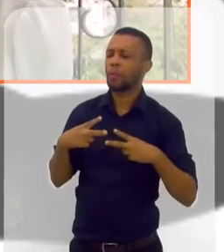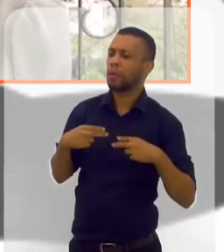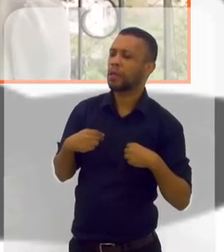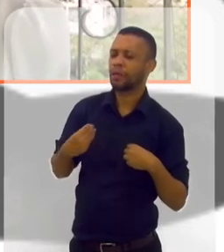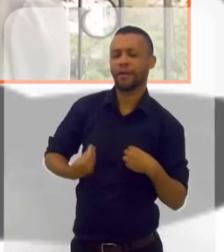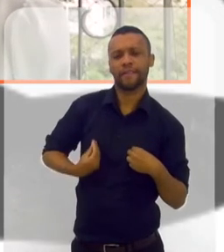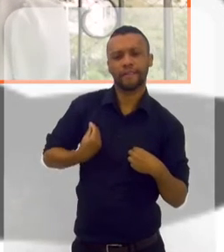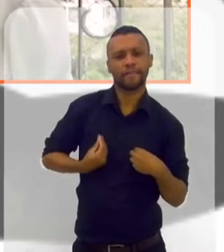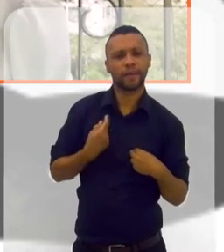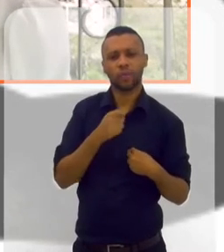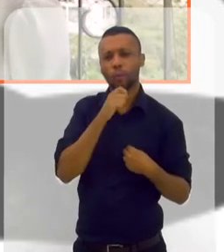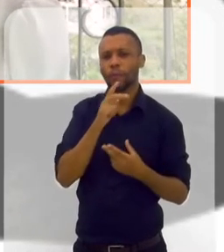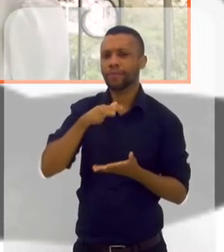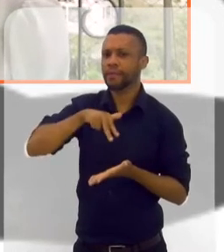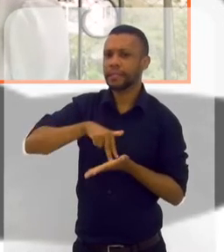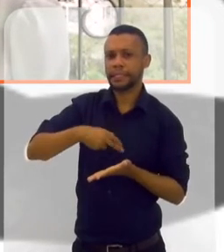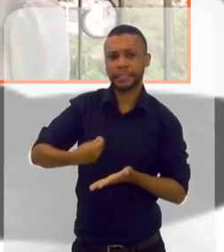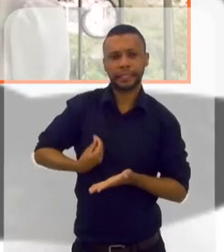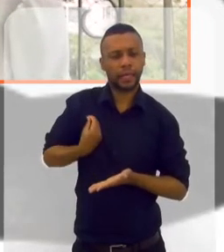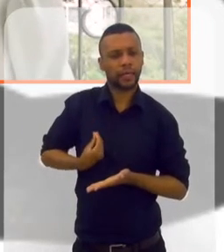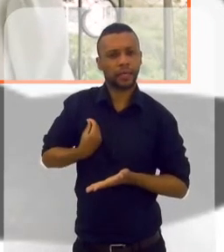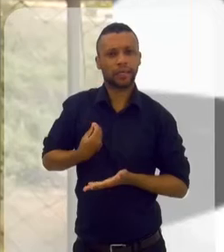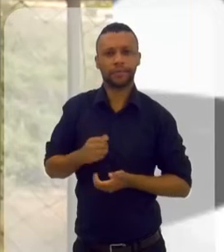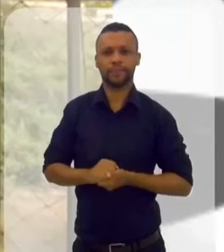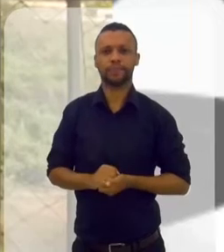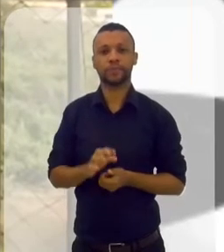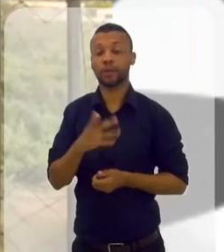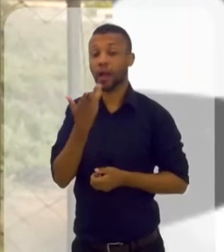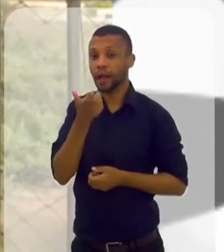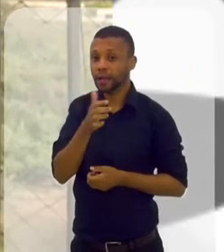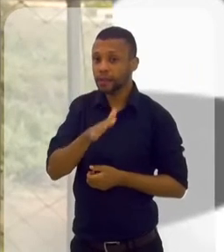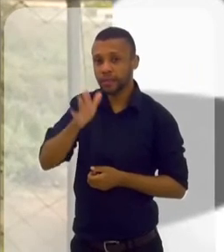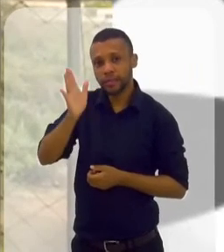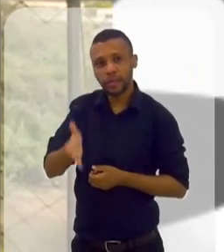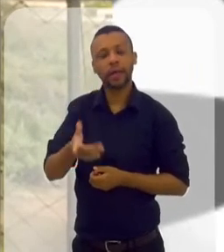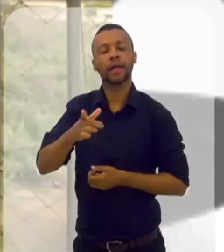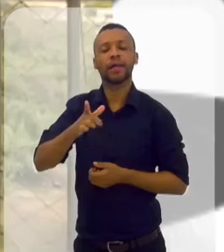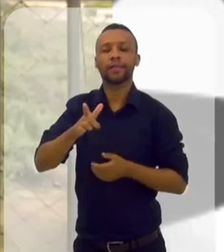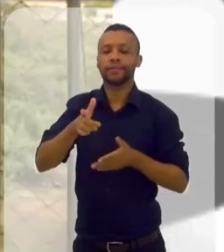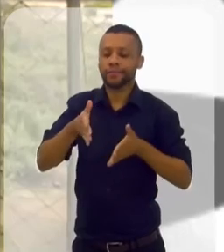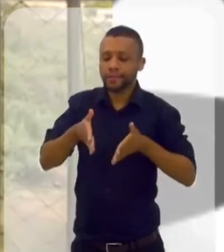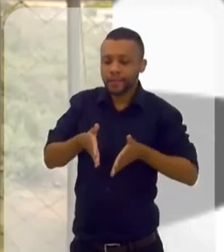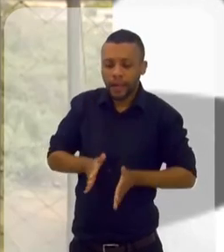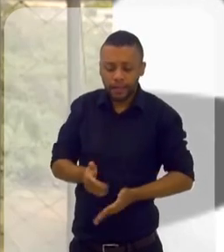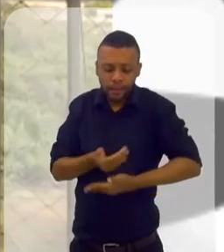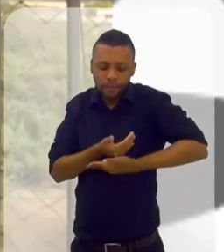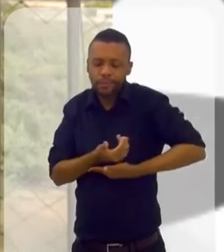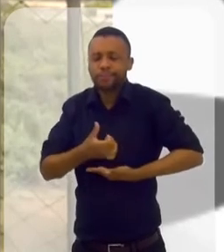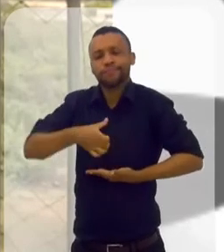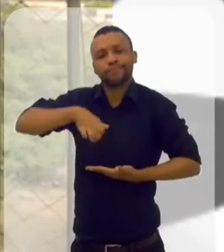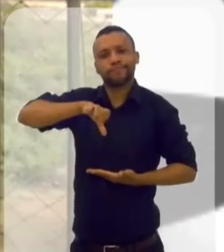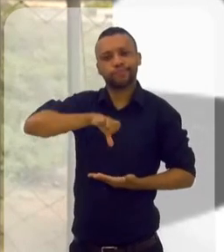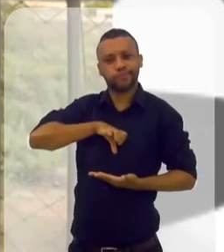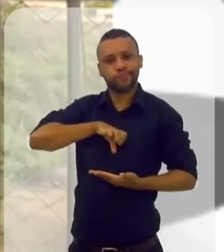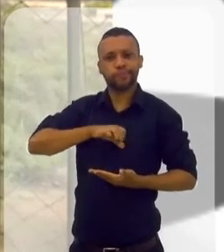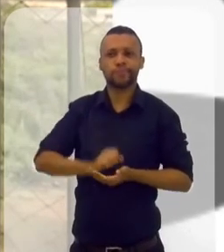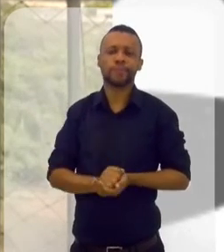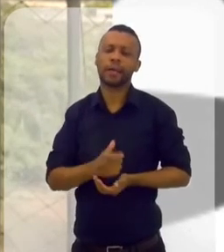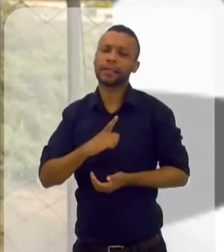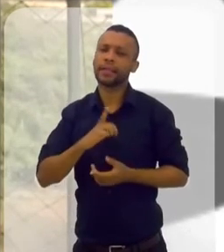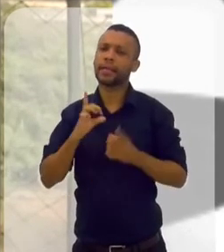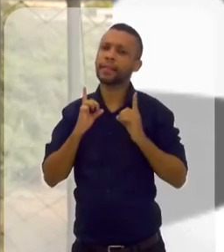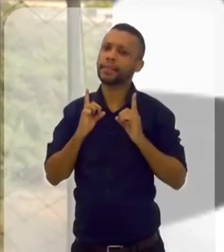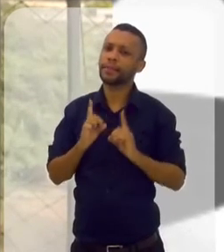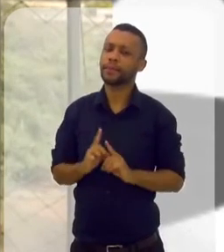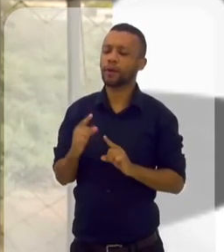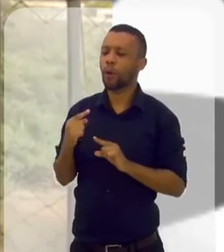Não mereço viver. Não deveria estar aqui. Ninguém me quer. Então, a criança já nasce com baixa autoestima. Já nasce com... Aí, o pessoal